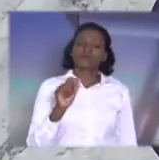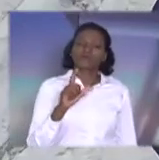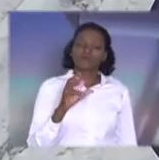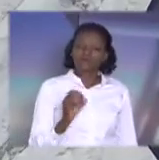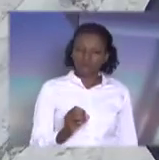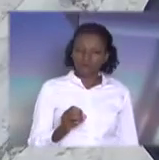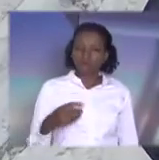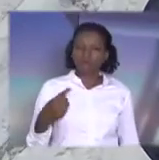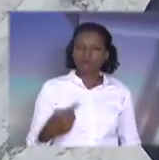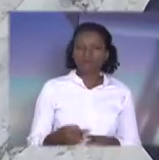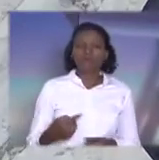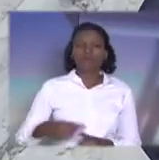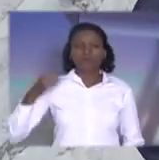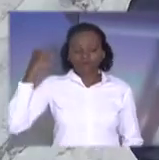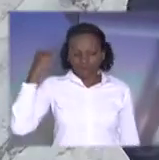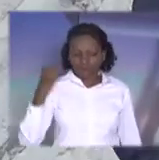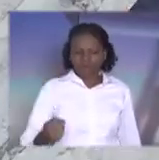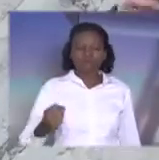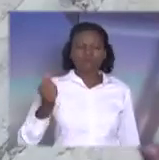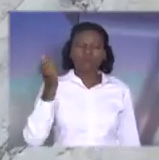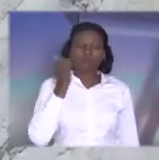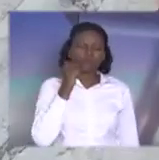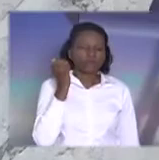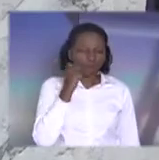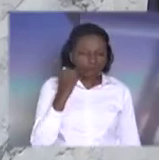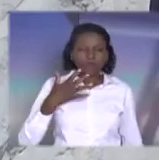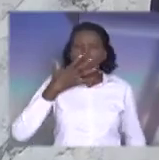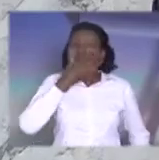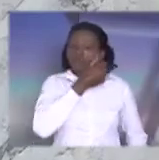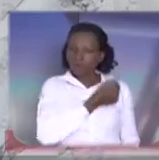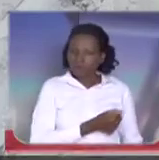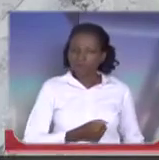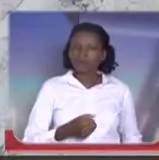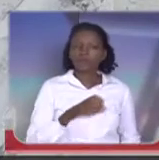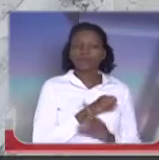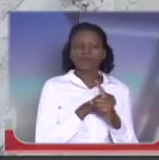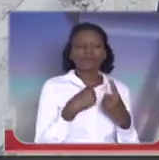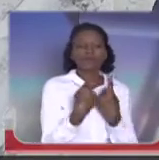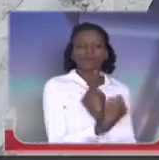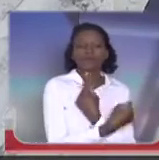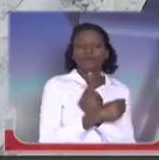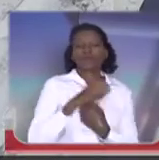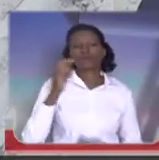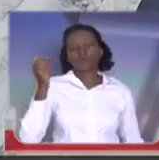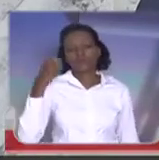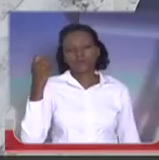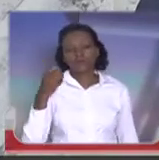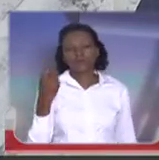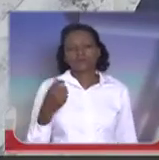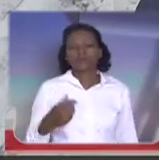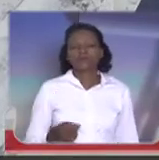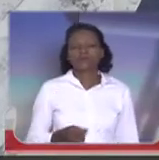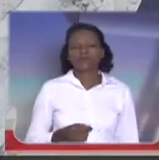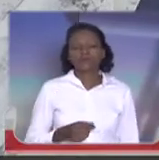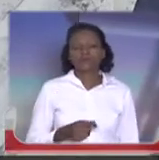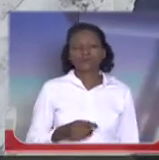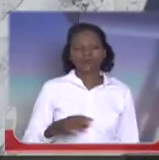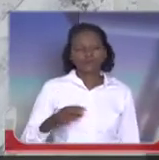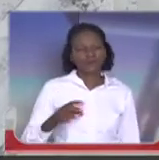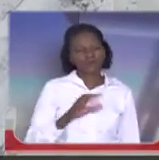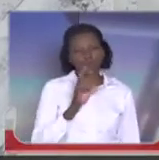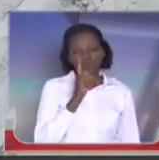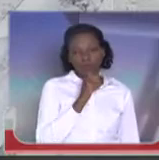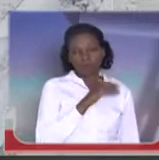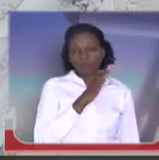acabado com esse safado e livrado a sociedade paulista, mais especificamente do litoral,